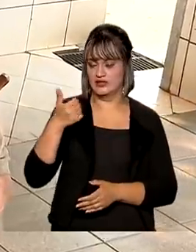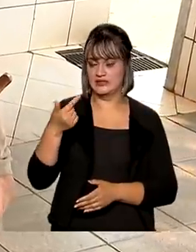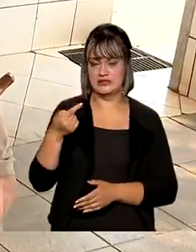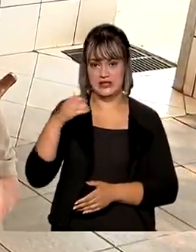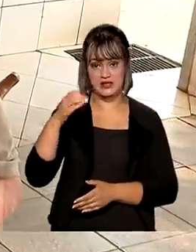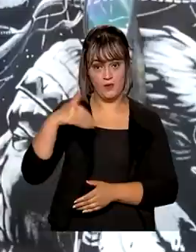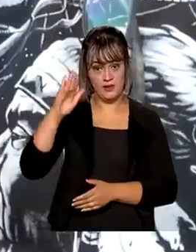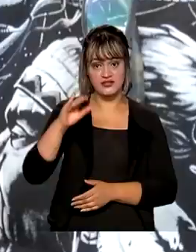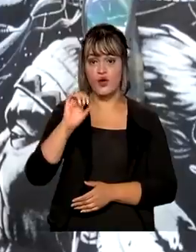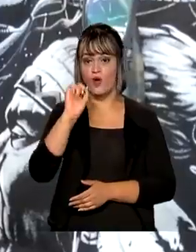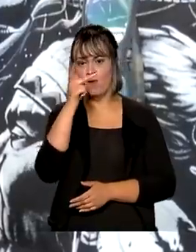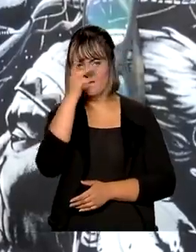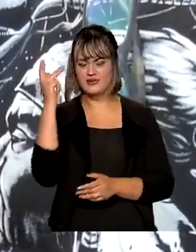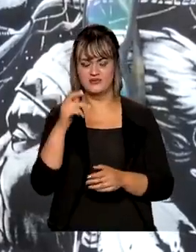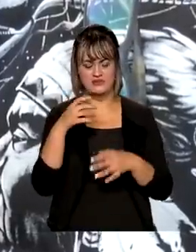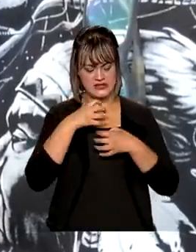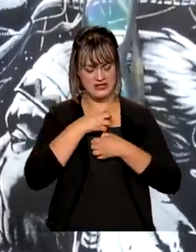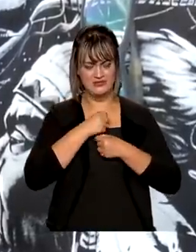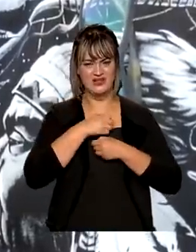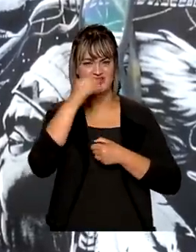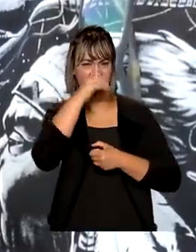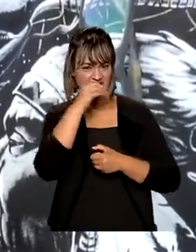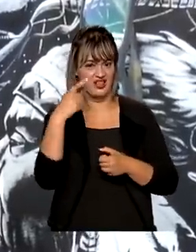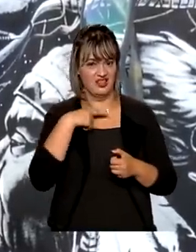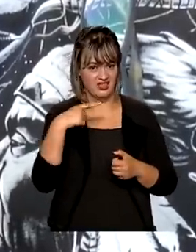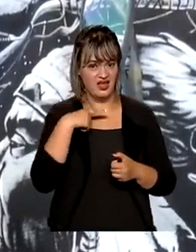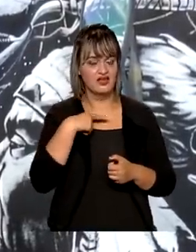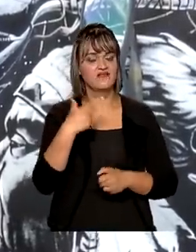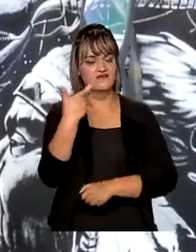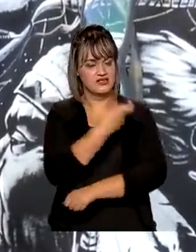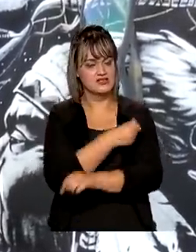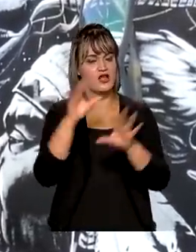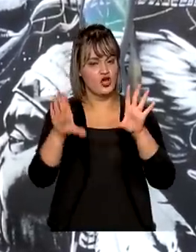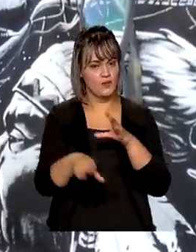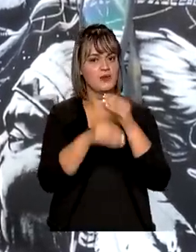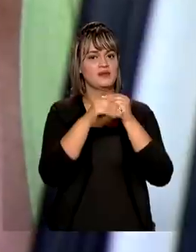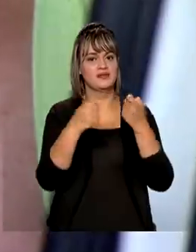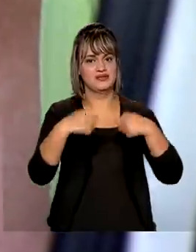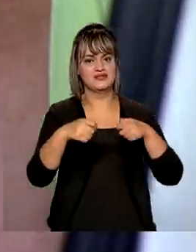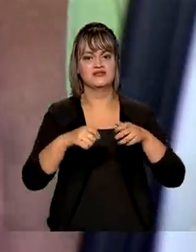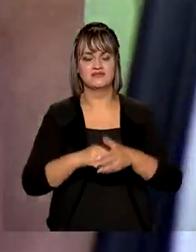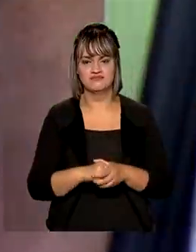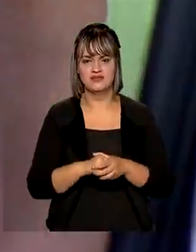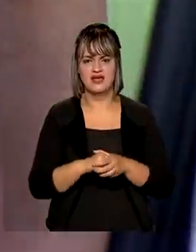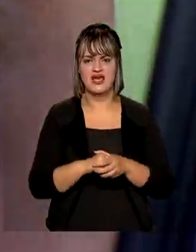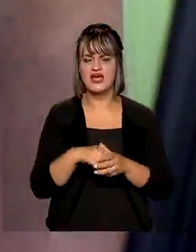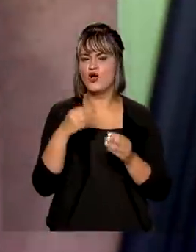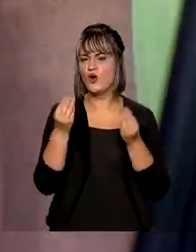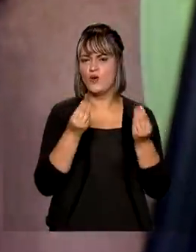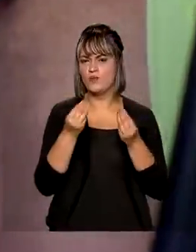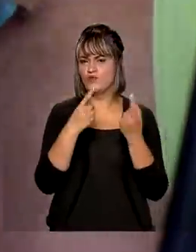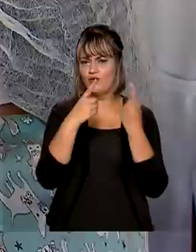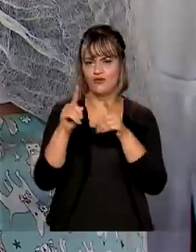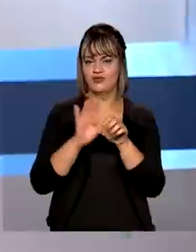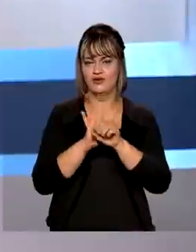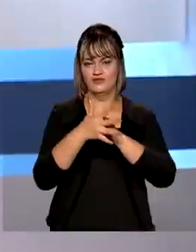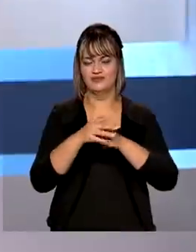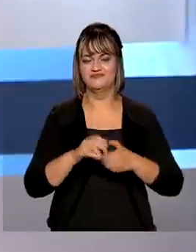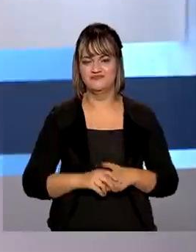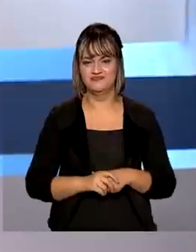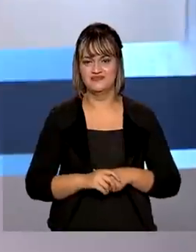mais e pessoas com o sistema imunológico enfraquecido tomem a terceira dose, o reforço contra a Covid-19.